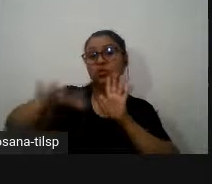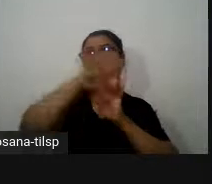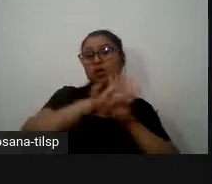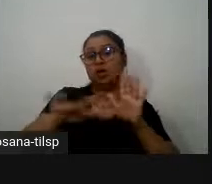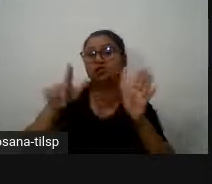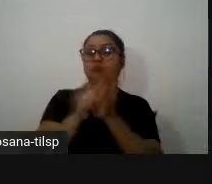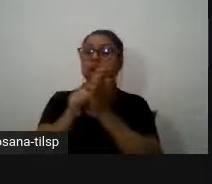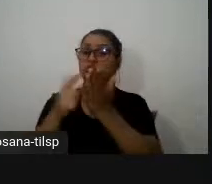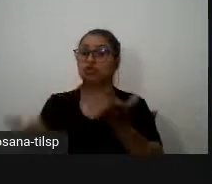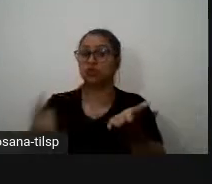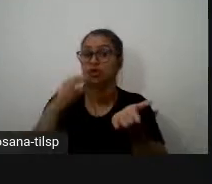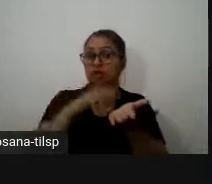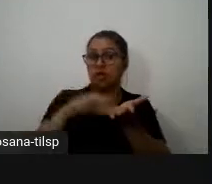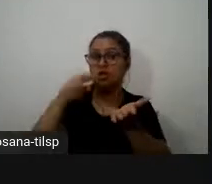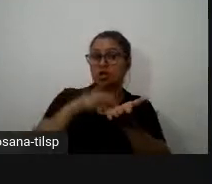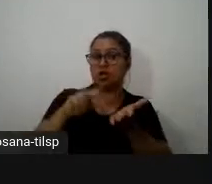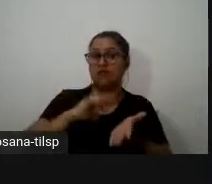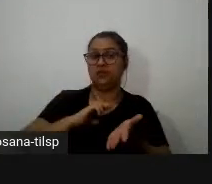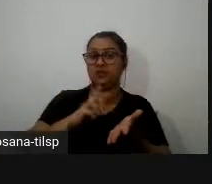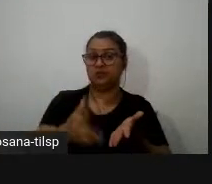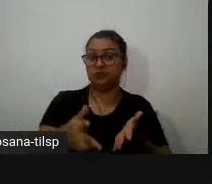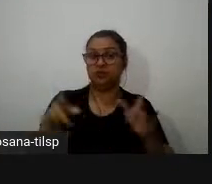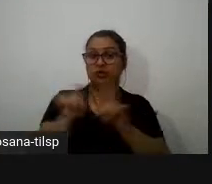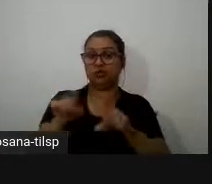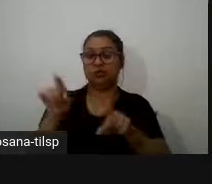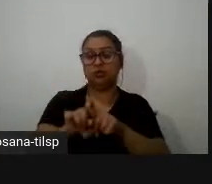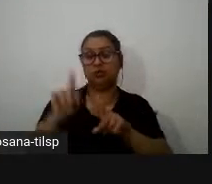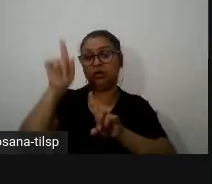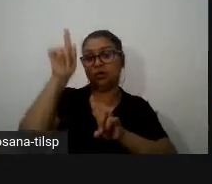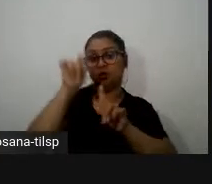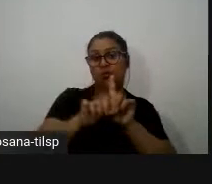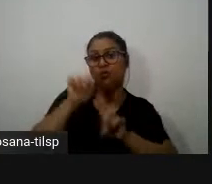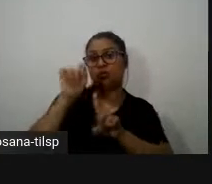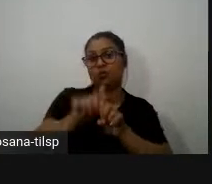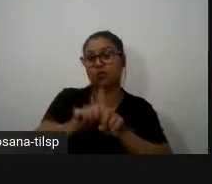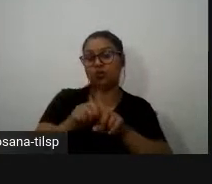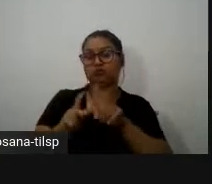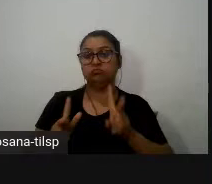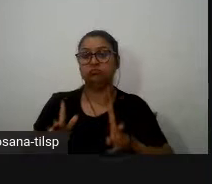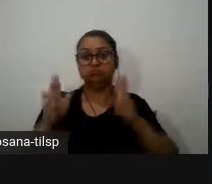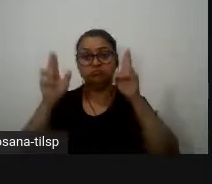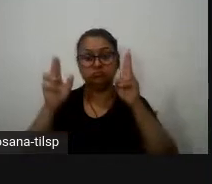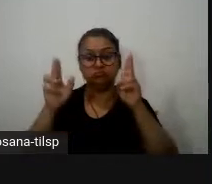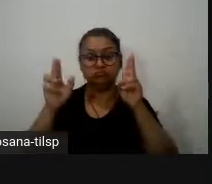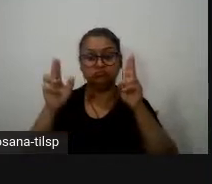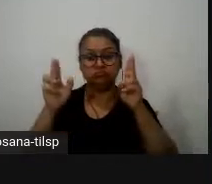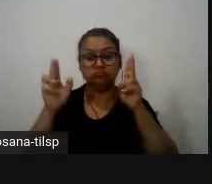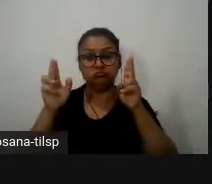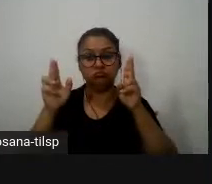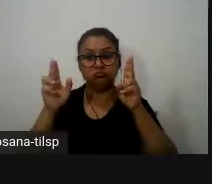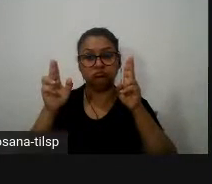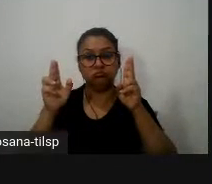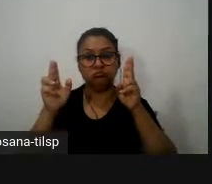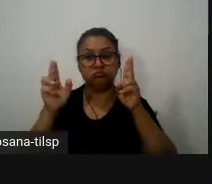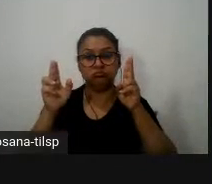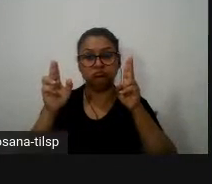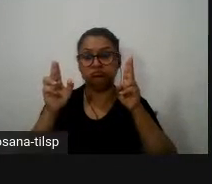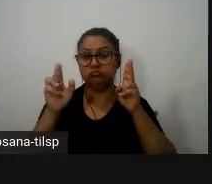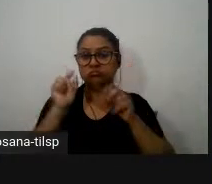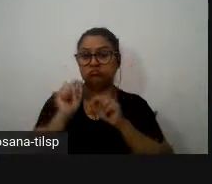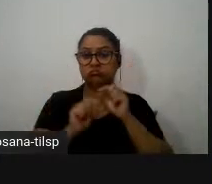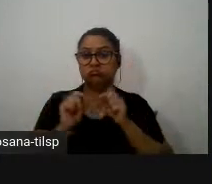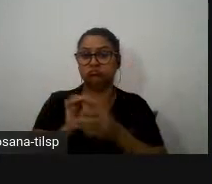revistas em Portugal durante um mês nós fizemos um recorte temporal e esse o